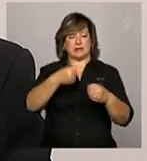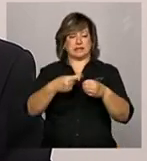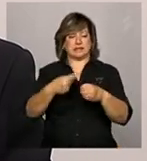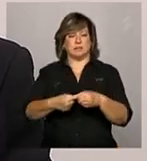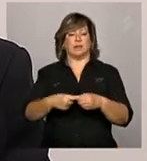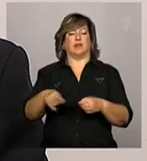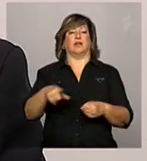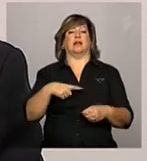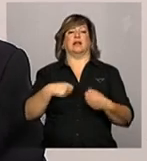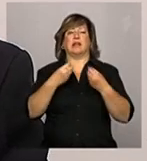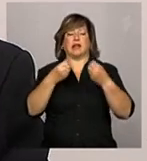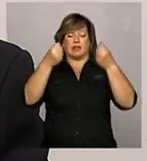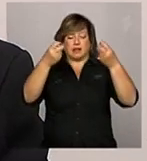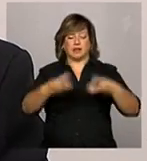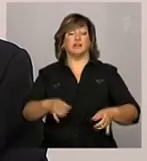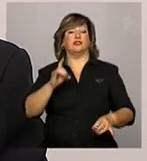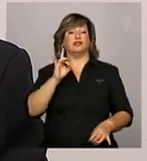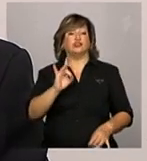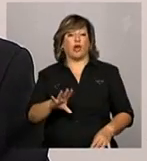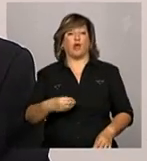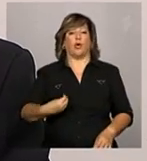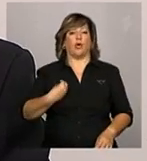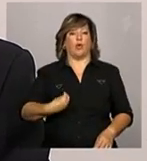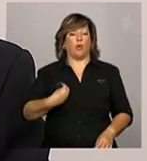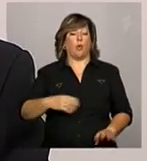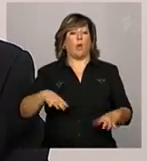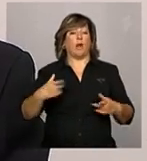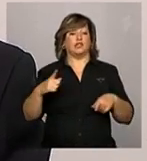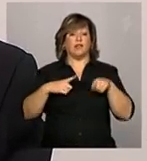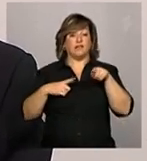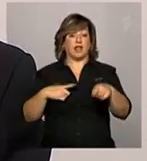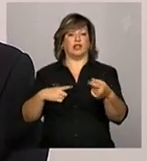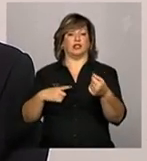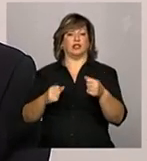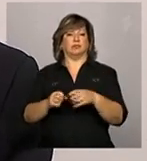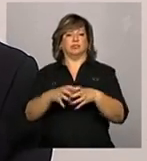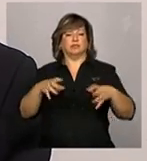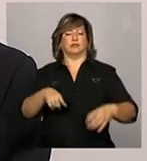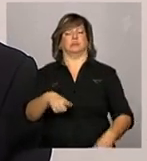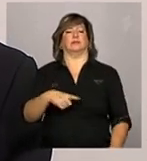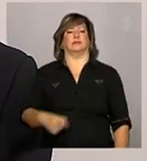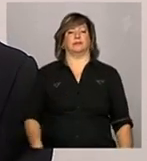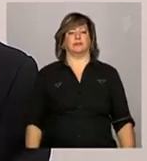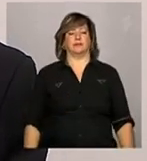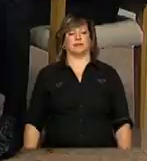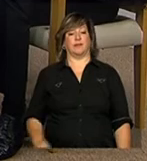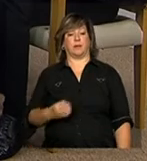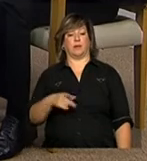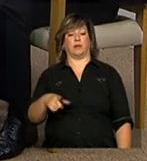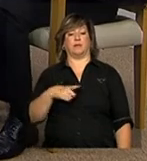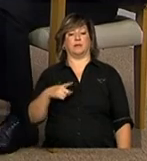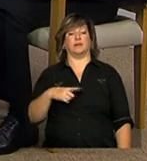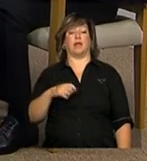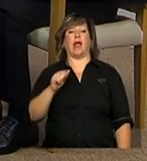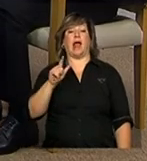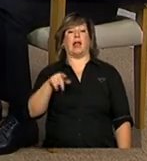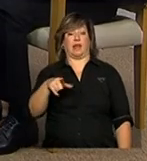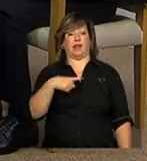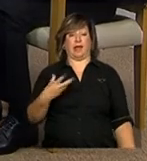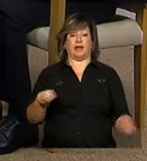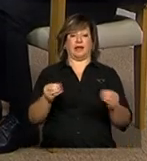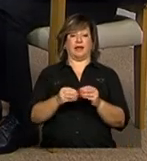declarados só no exercício em que houver esse desconto. Bom, o Alain ainda quer completar.